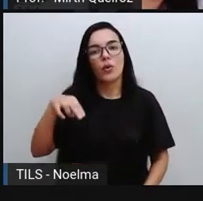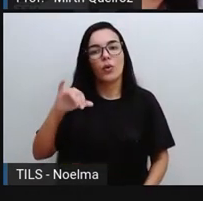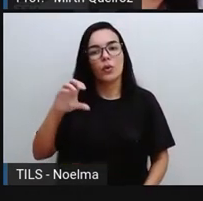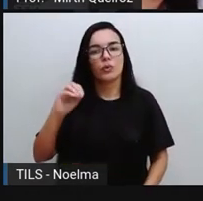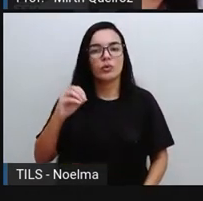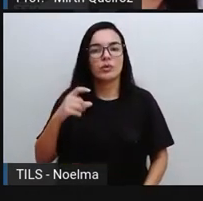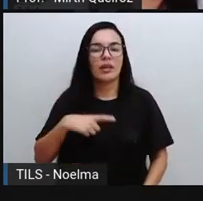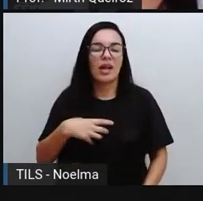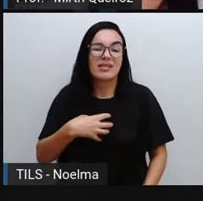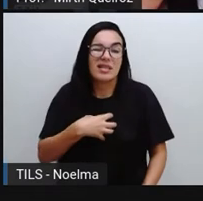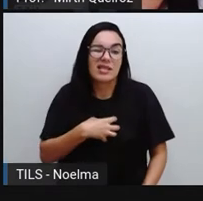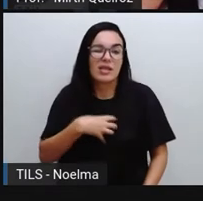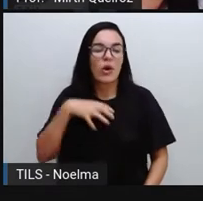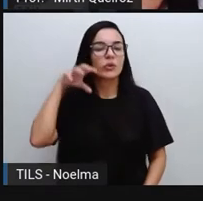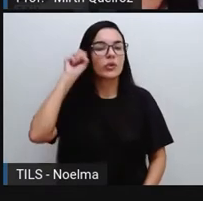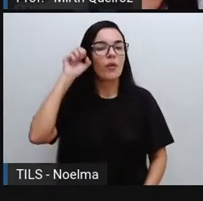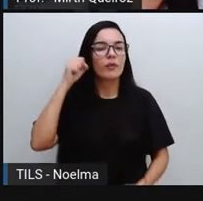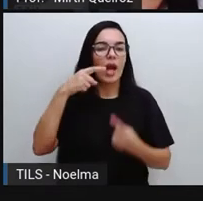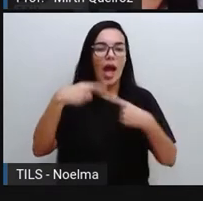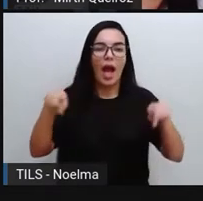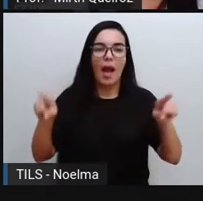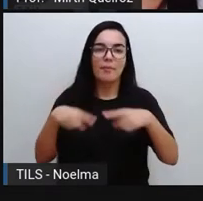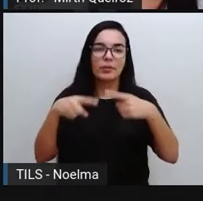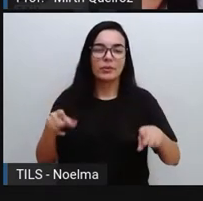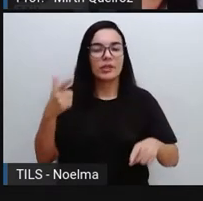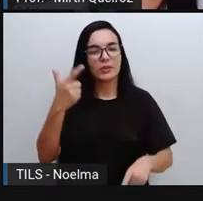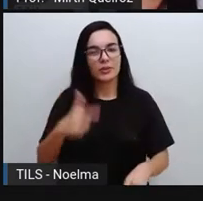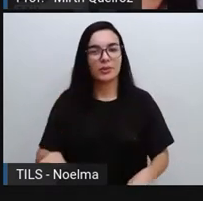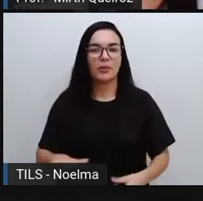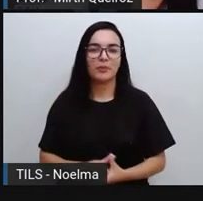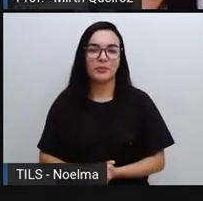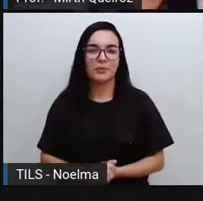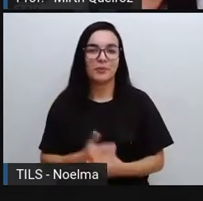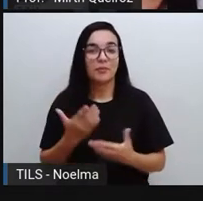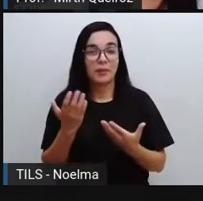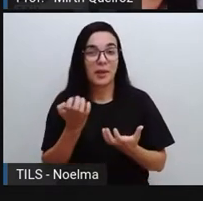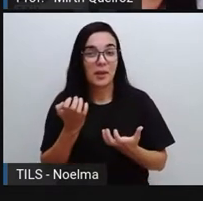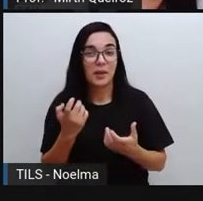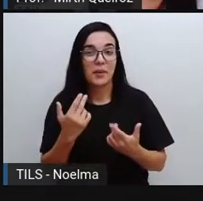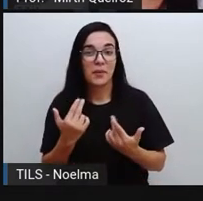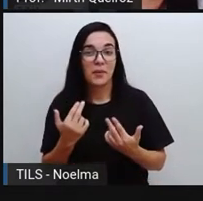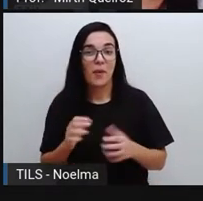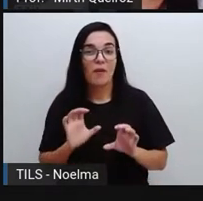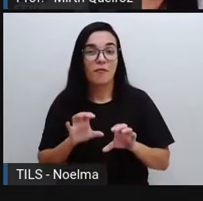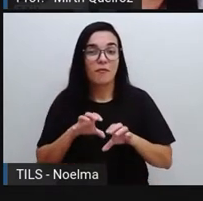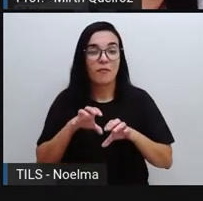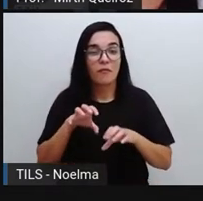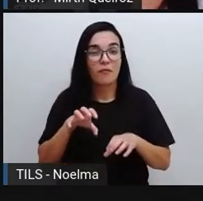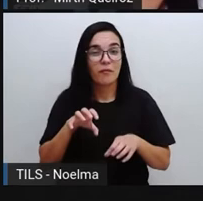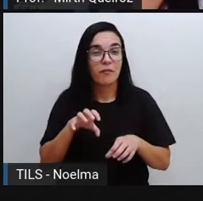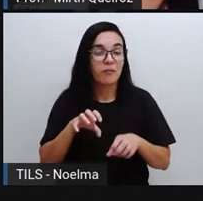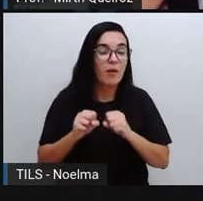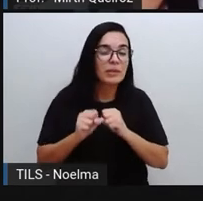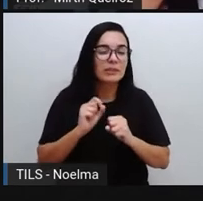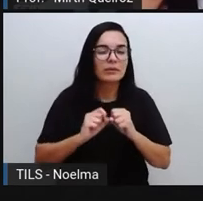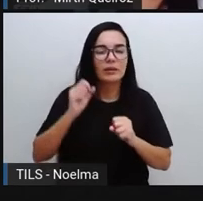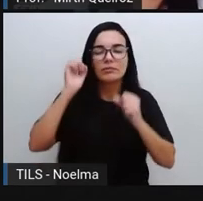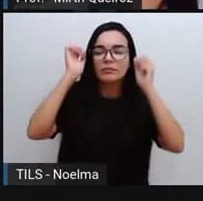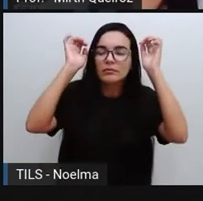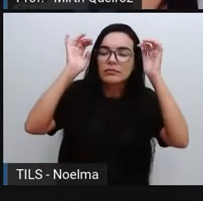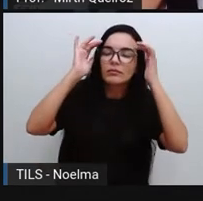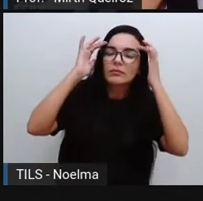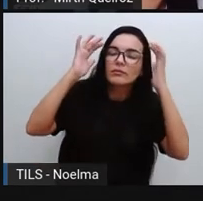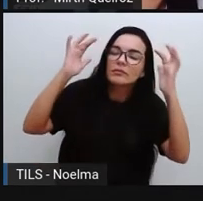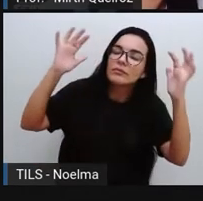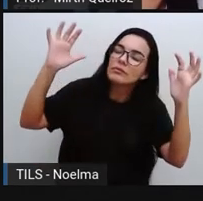novamente. Este é o mesmo fenômeno envolvido na formação dos sonhos. Para recordar,